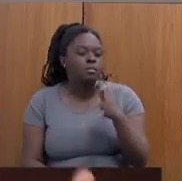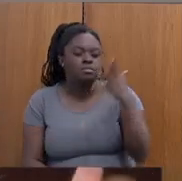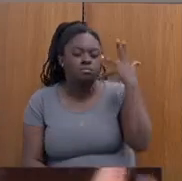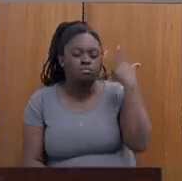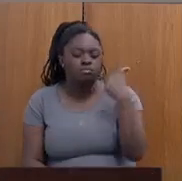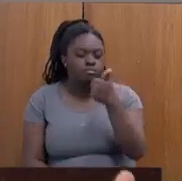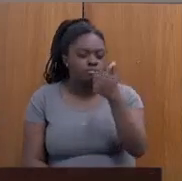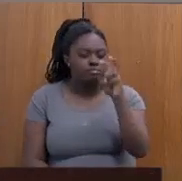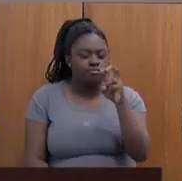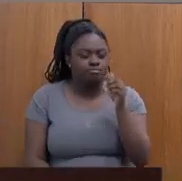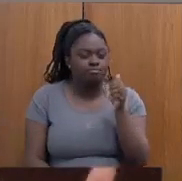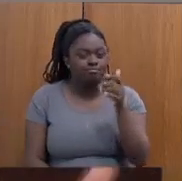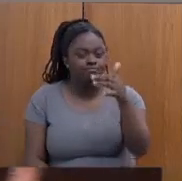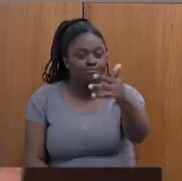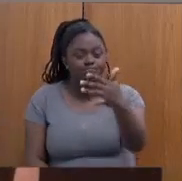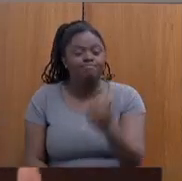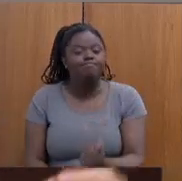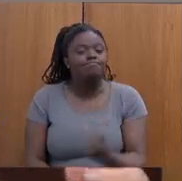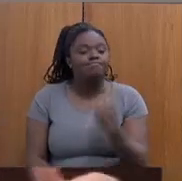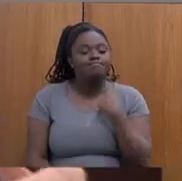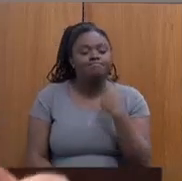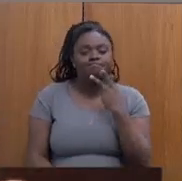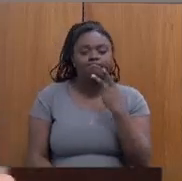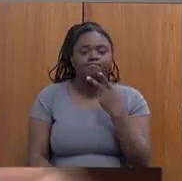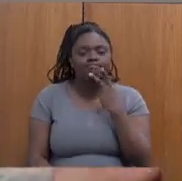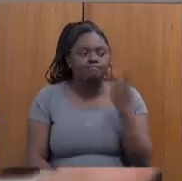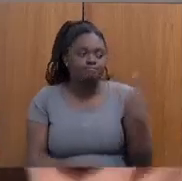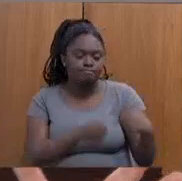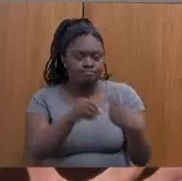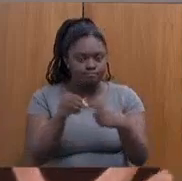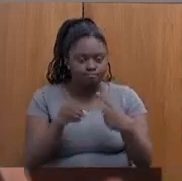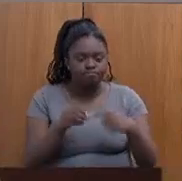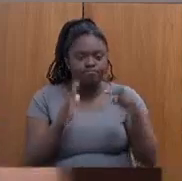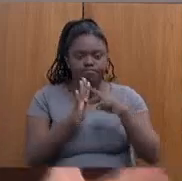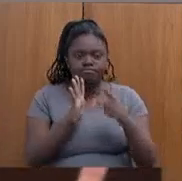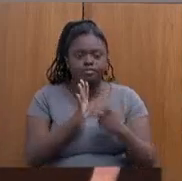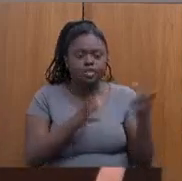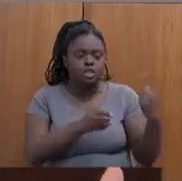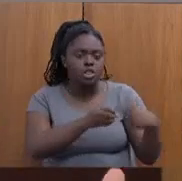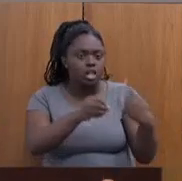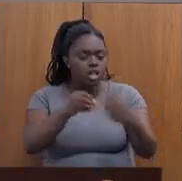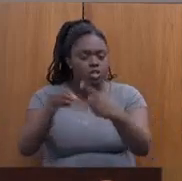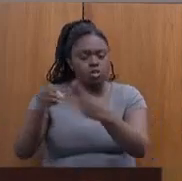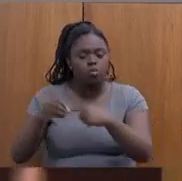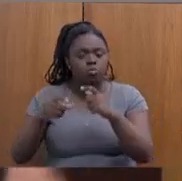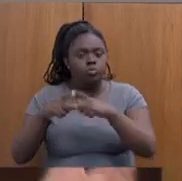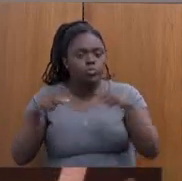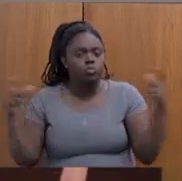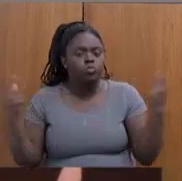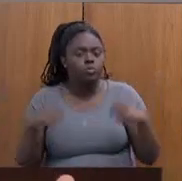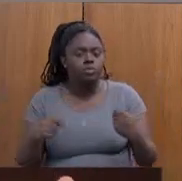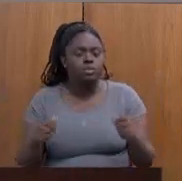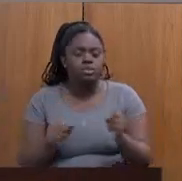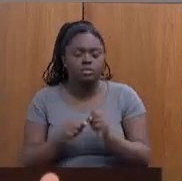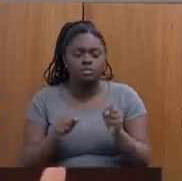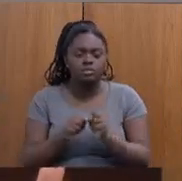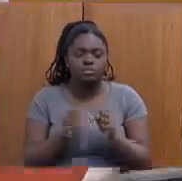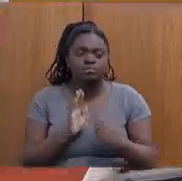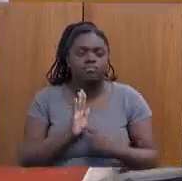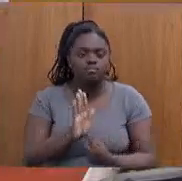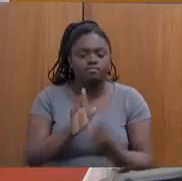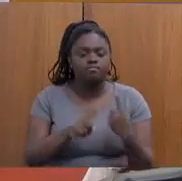começar... E aí, quando eu falo no urbano, eu estou indo para as grandes cidades, porque eu tive que fazer isso por amostragem, senão ela fica muito cara.